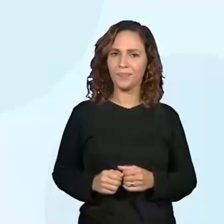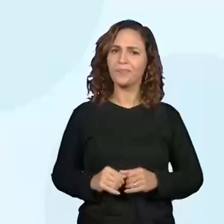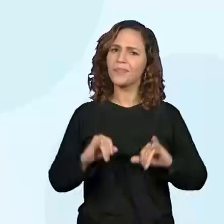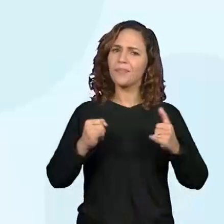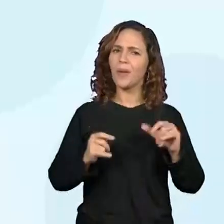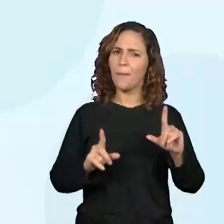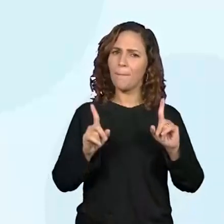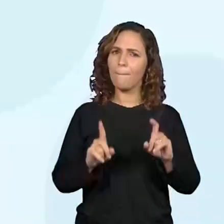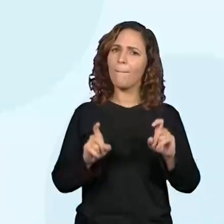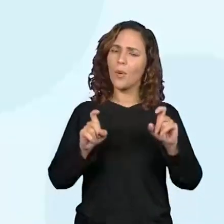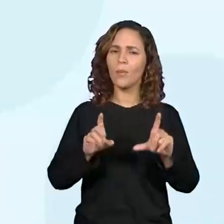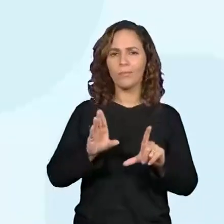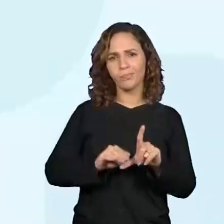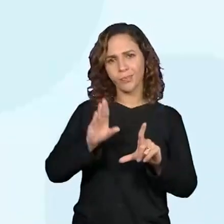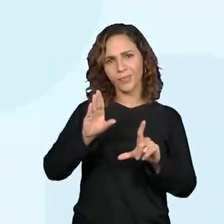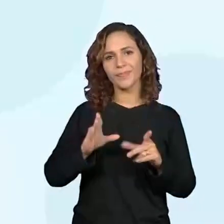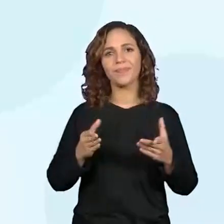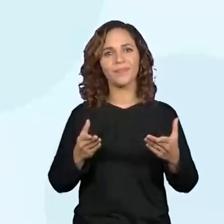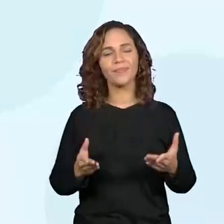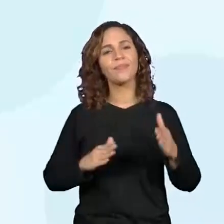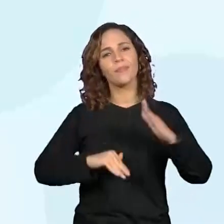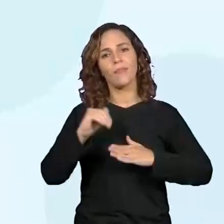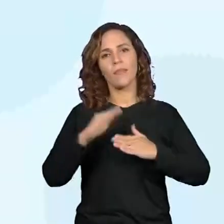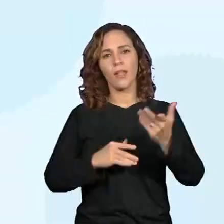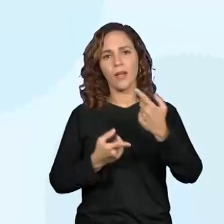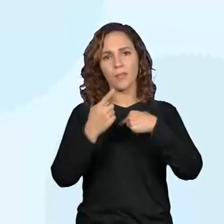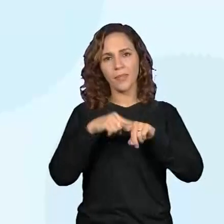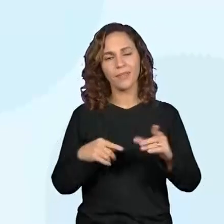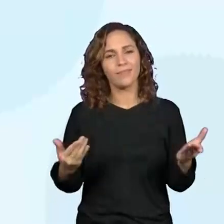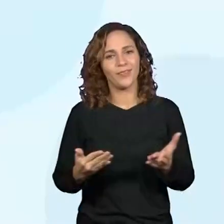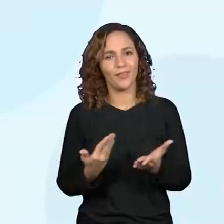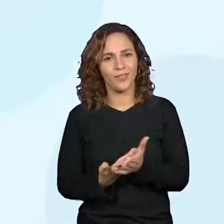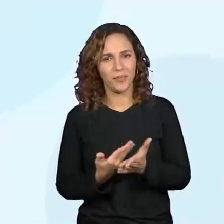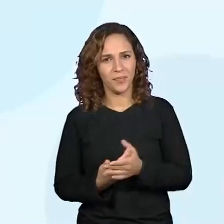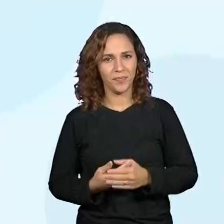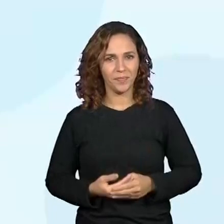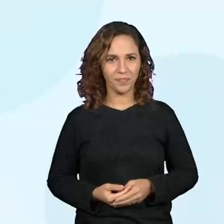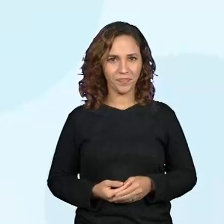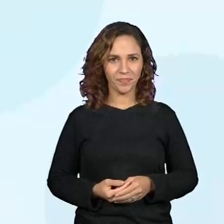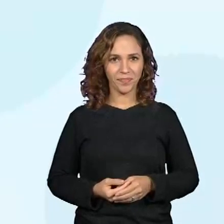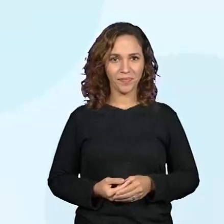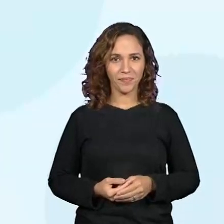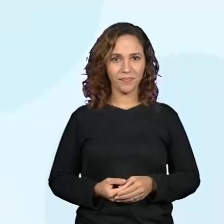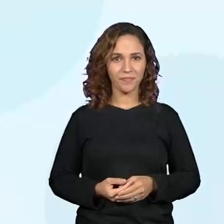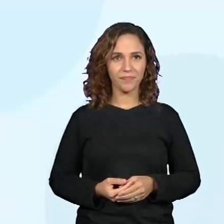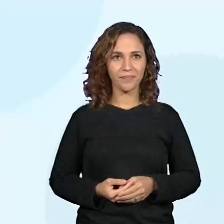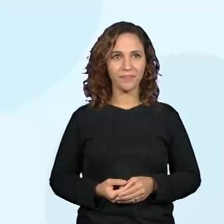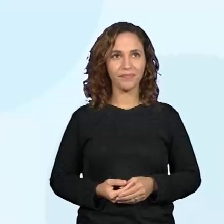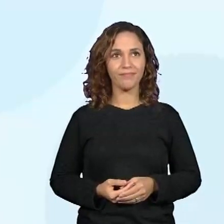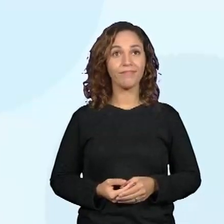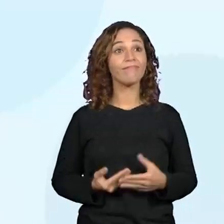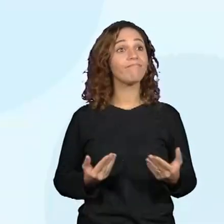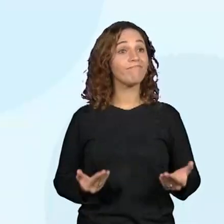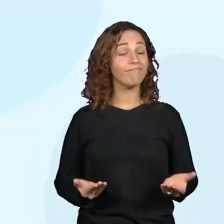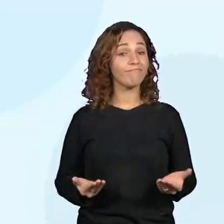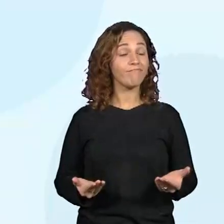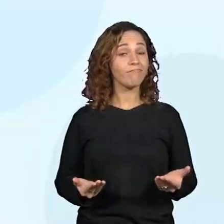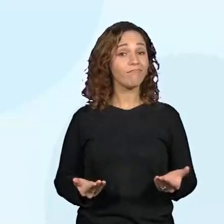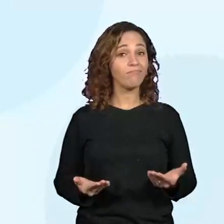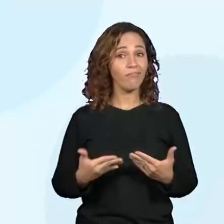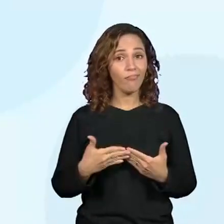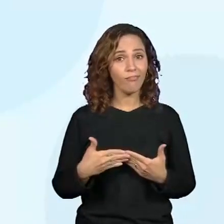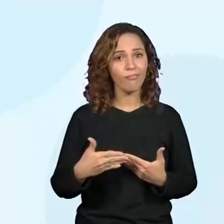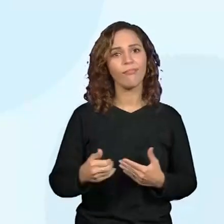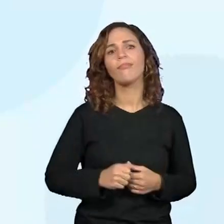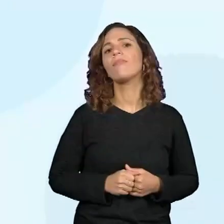fotografia aí, tira um print das habilidades do dia. Muito bem. O